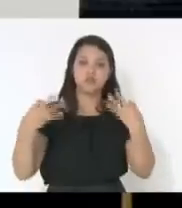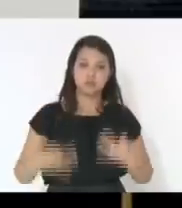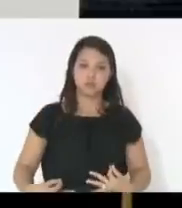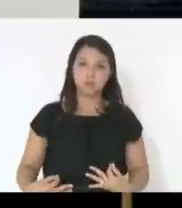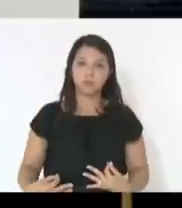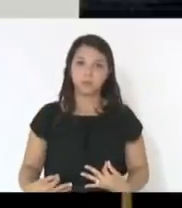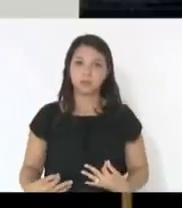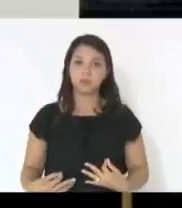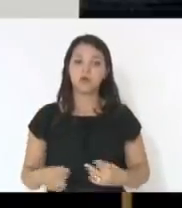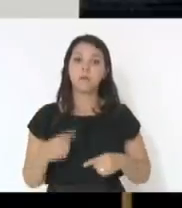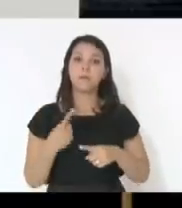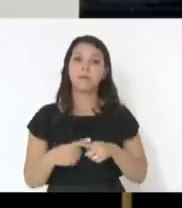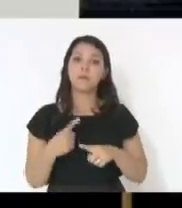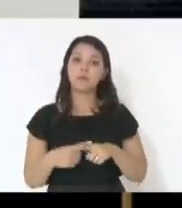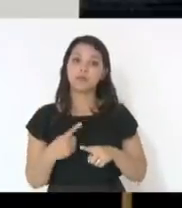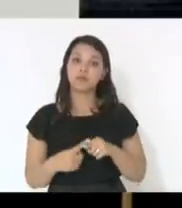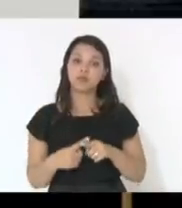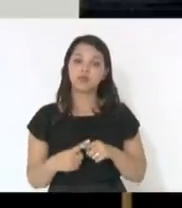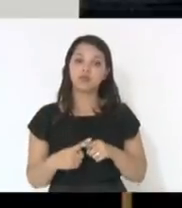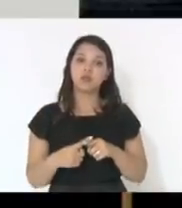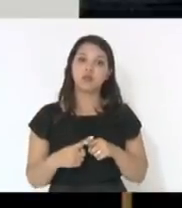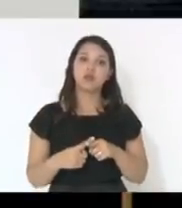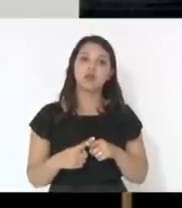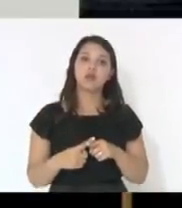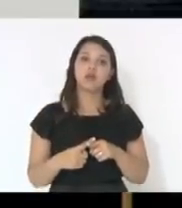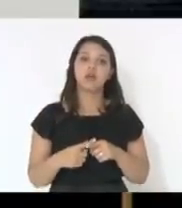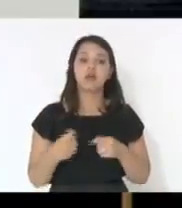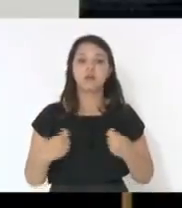porque a medida exigiria o inadimplimento de outras despesas.